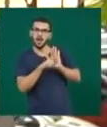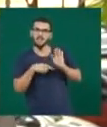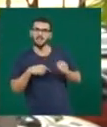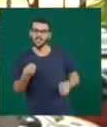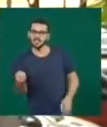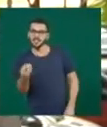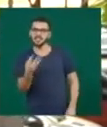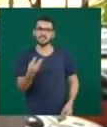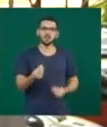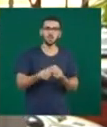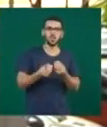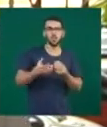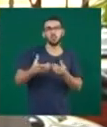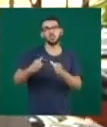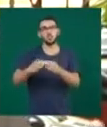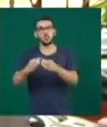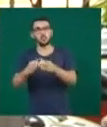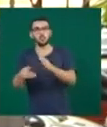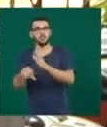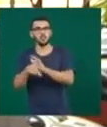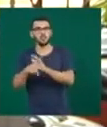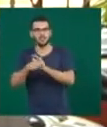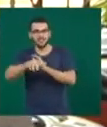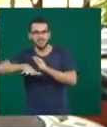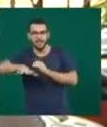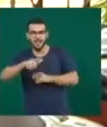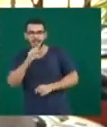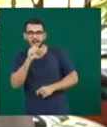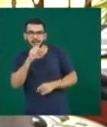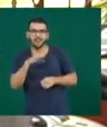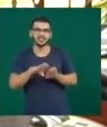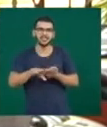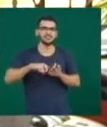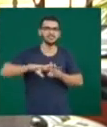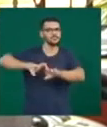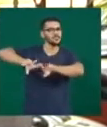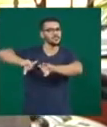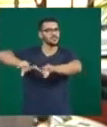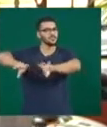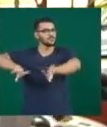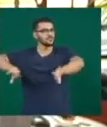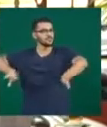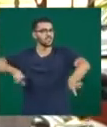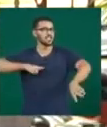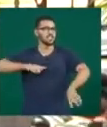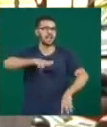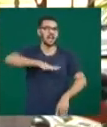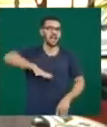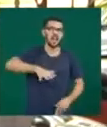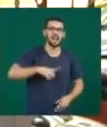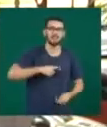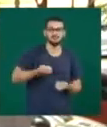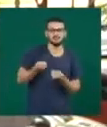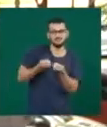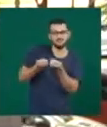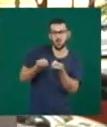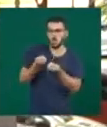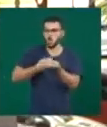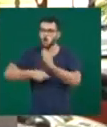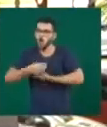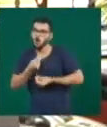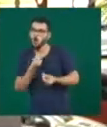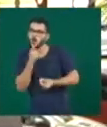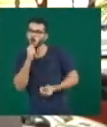bacias hidrográficas, com os diversos setores que têm organizações que atuam na questão do recurso hídrico. Mas